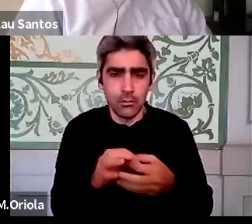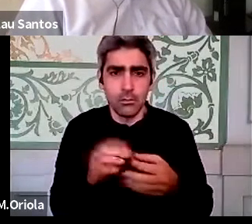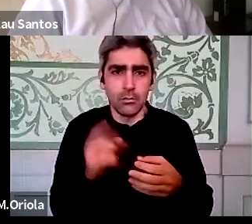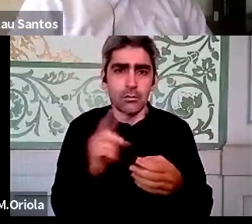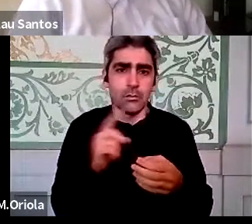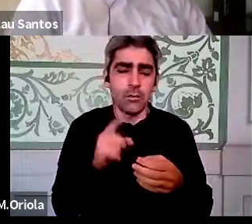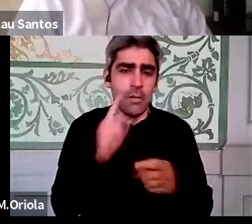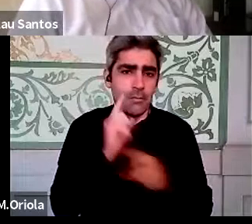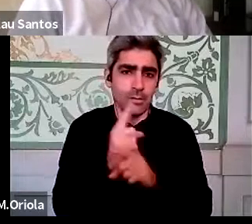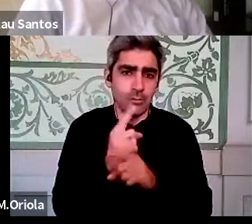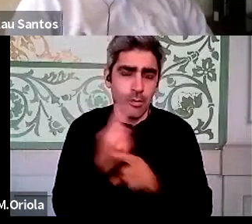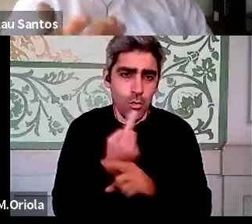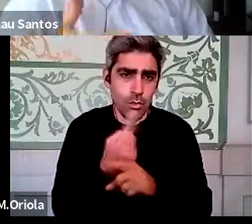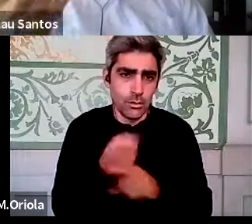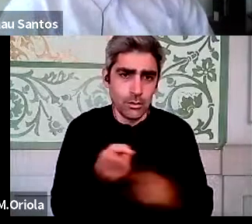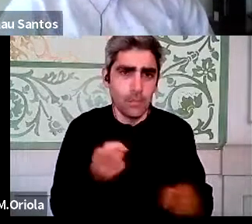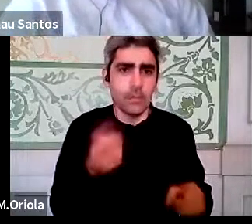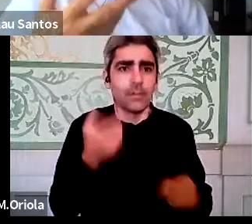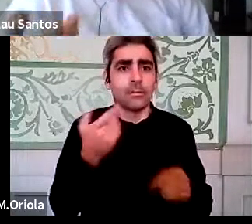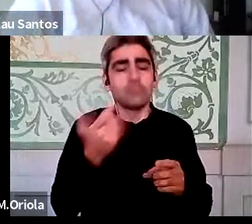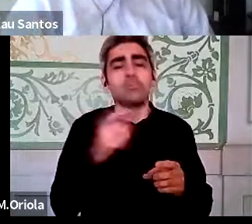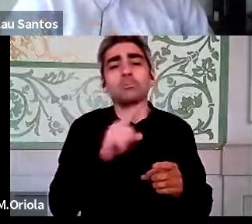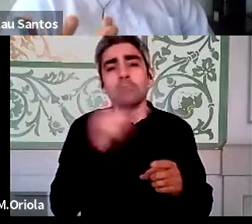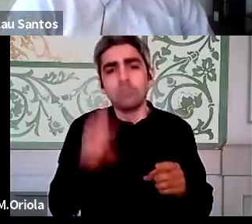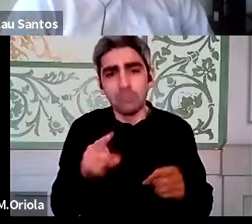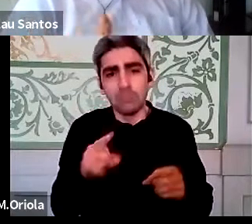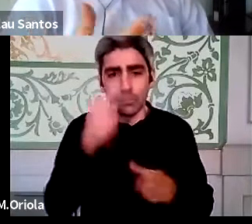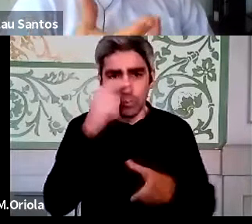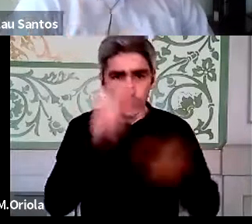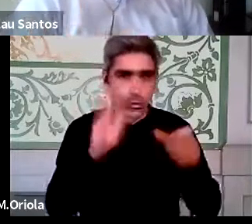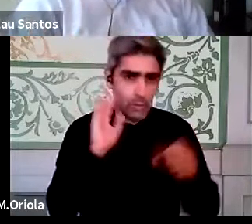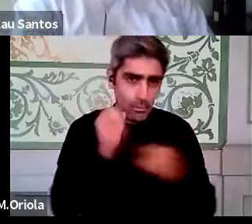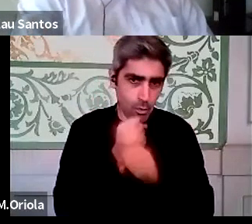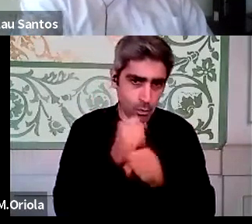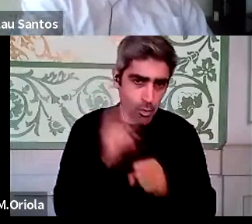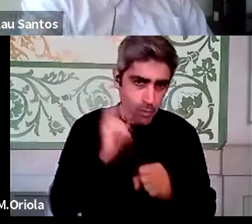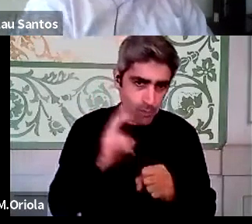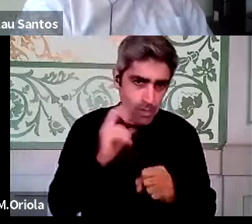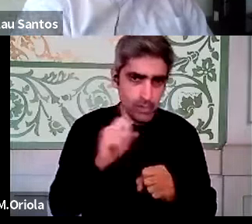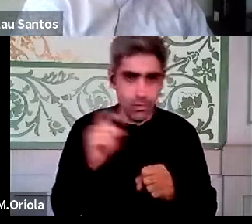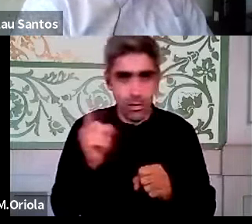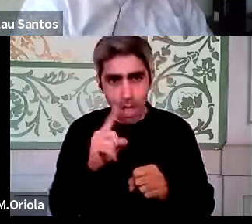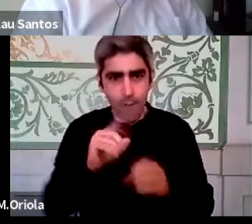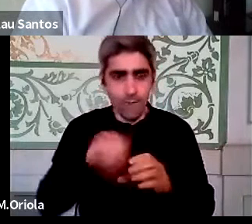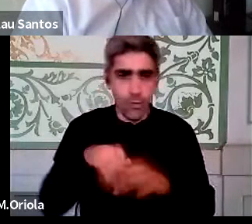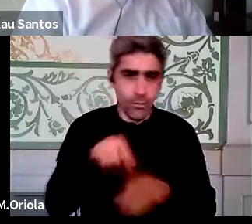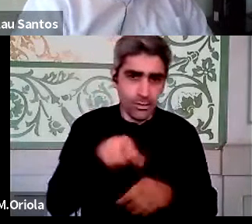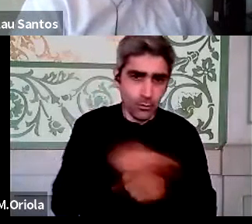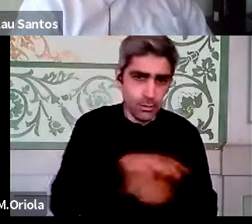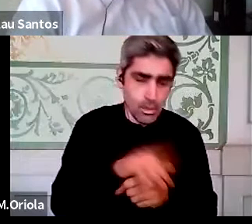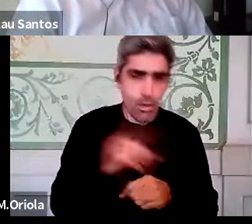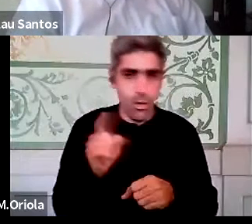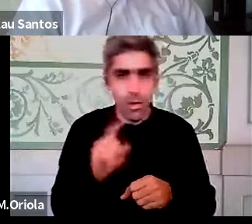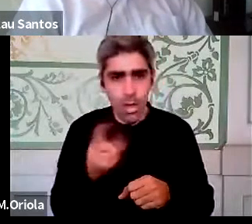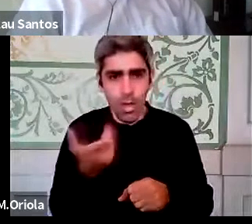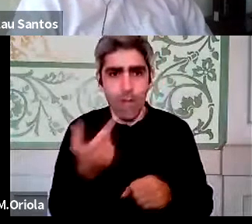a mesma coisa, e será que os trabalhadores estão a ser ouvidos, estão a ser envolvidos nesta situação, enfim, ficaram aqui um conjunto